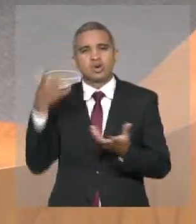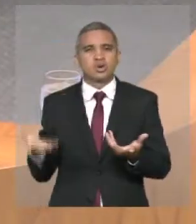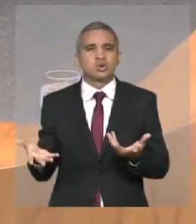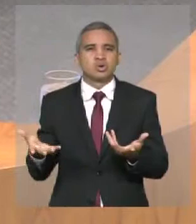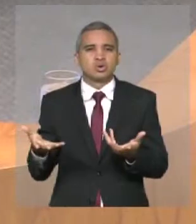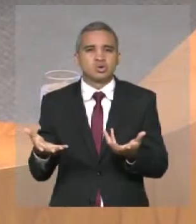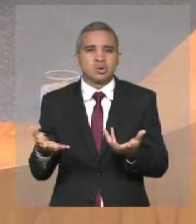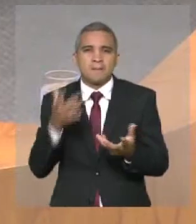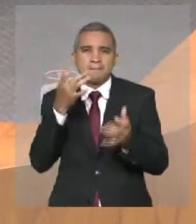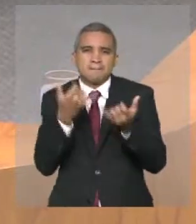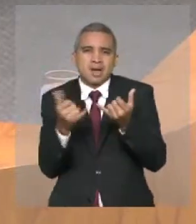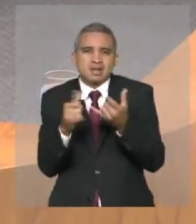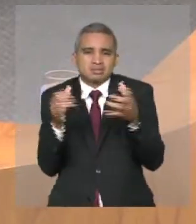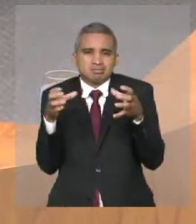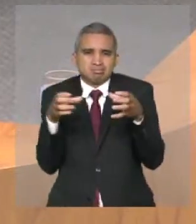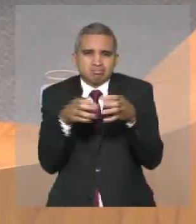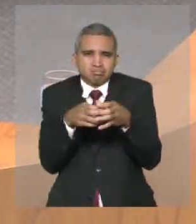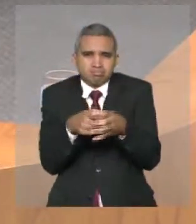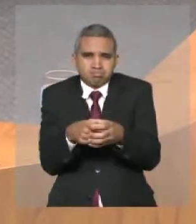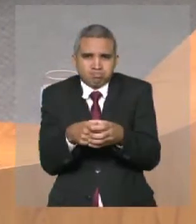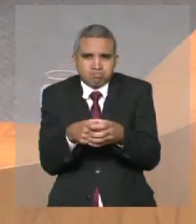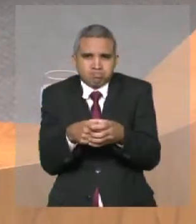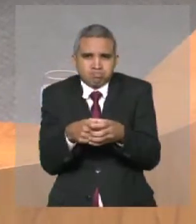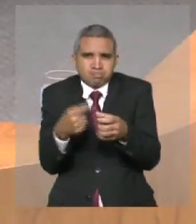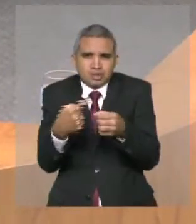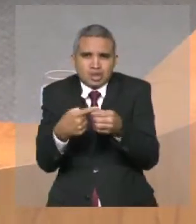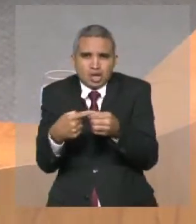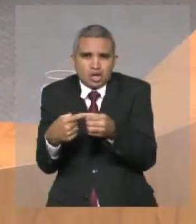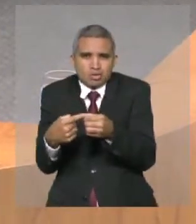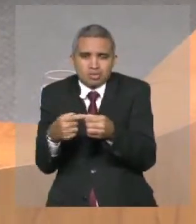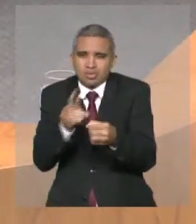de um porte menor do interior do Estado.